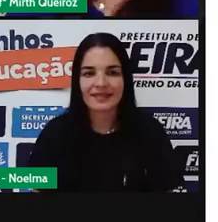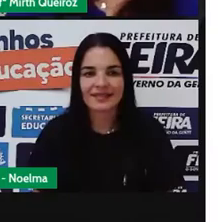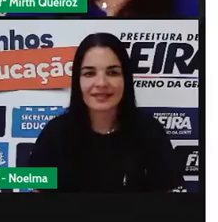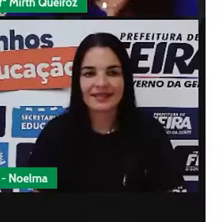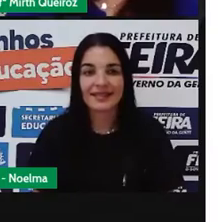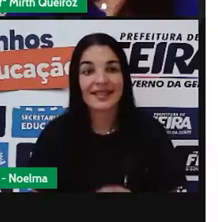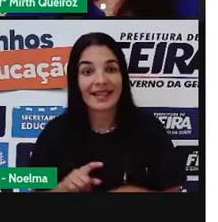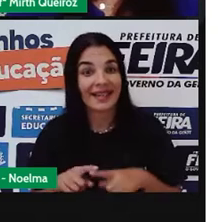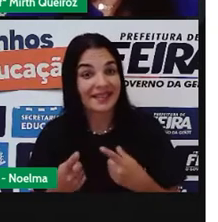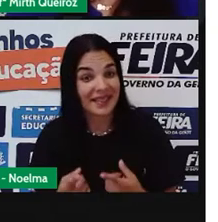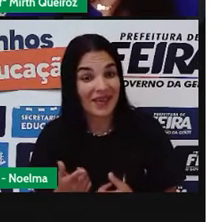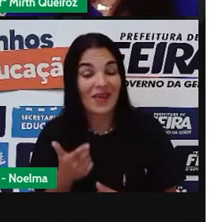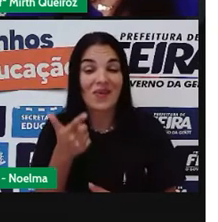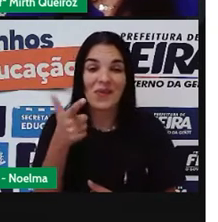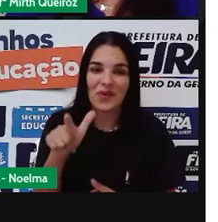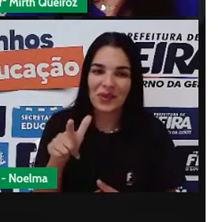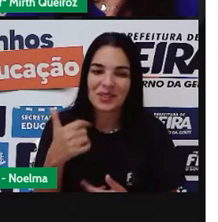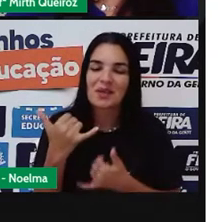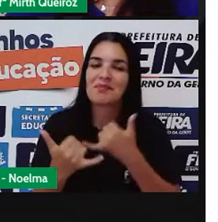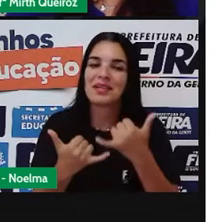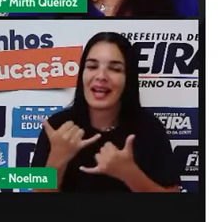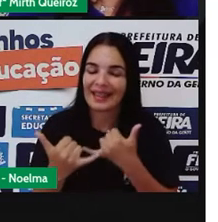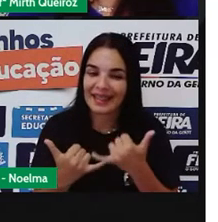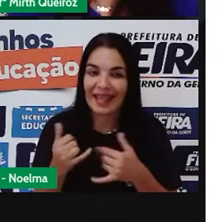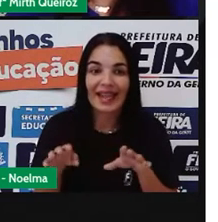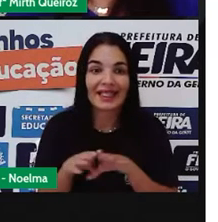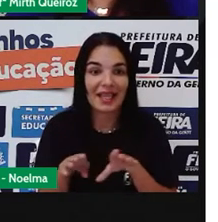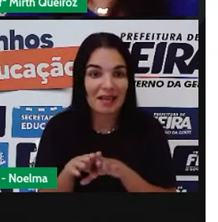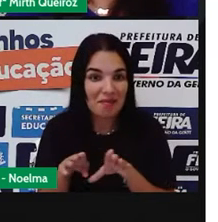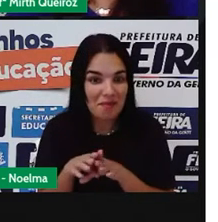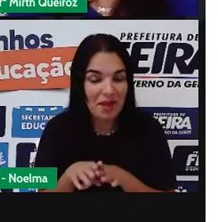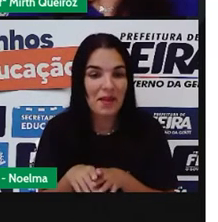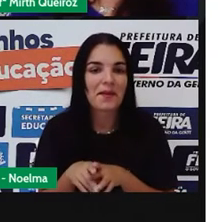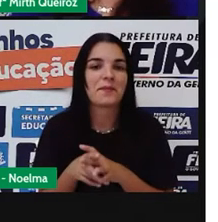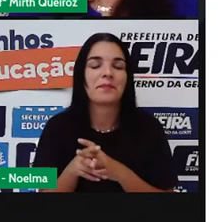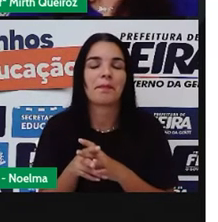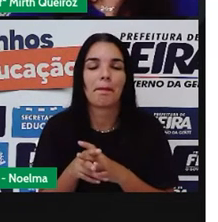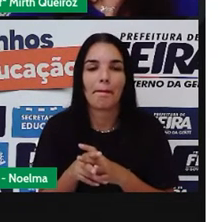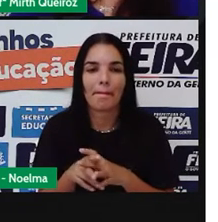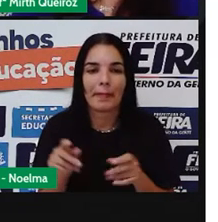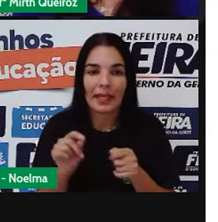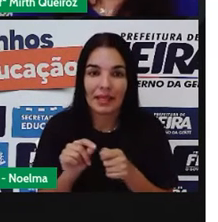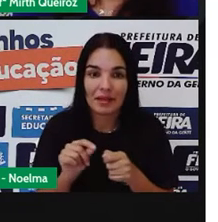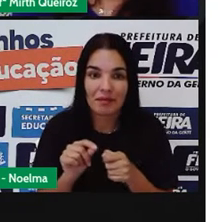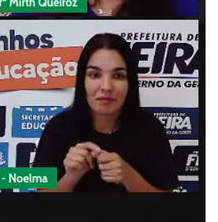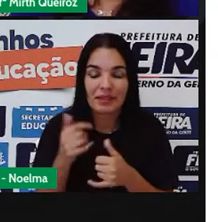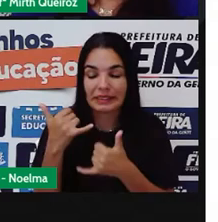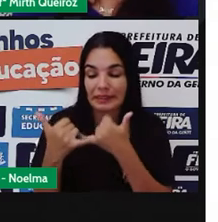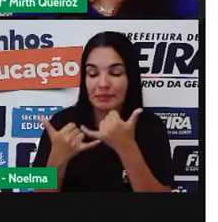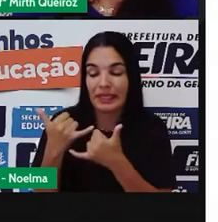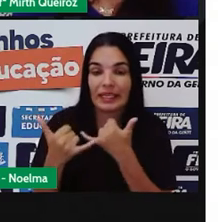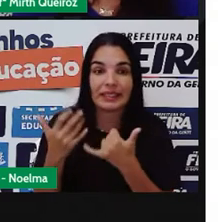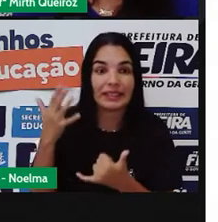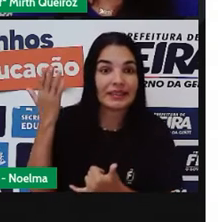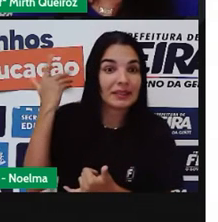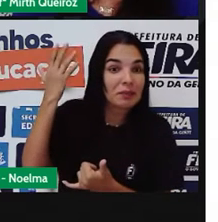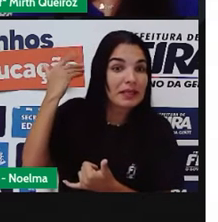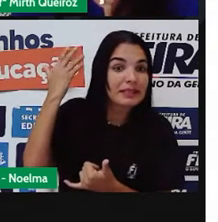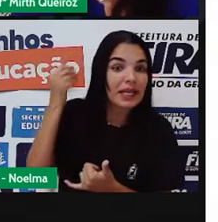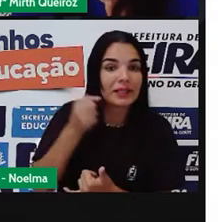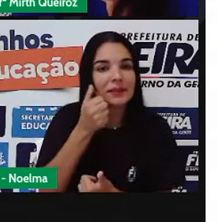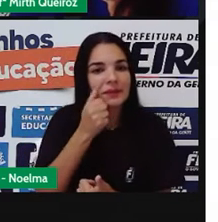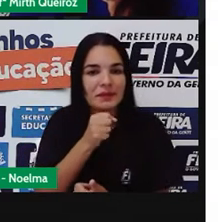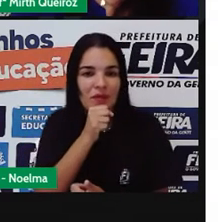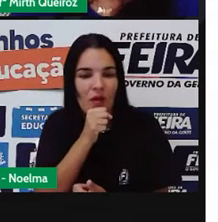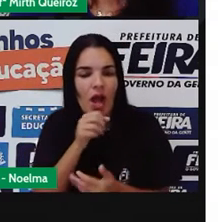Essa aí foi mais outra atividade, né? Que fez parte E brincadeira que fez parte da infância dos nossos avôs